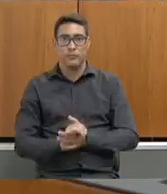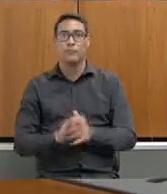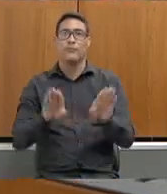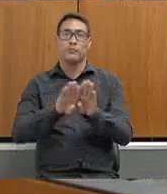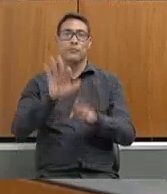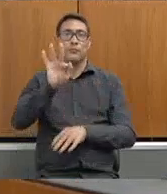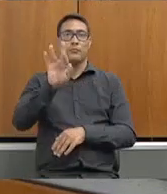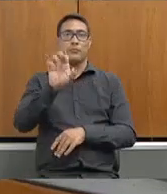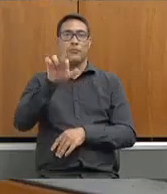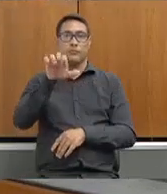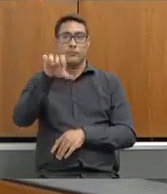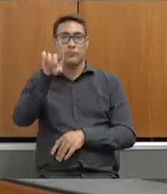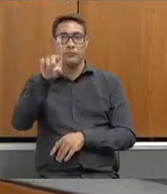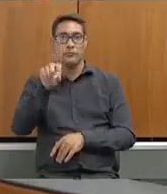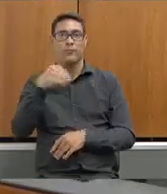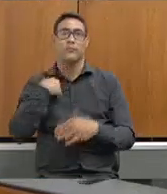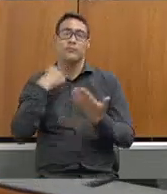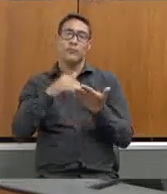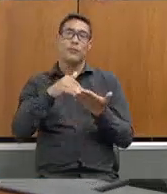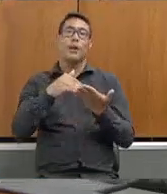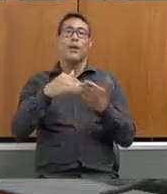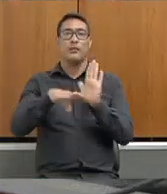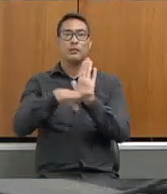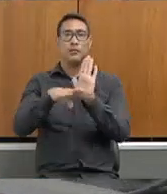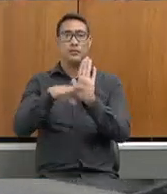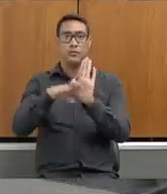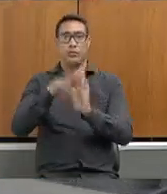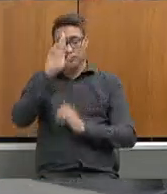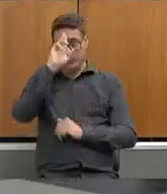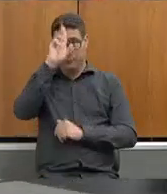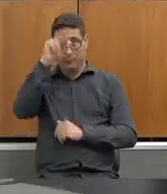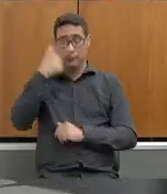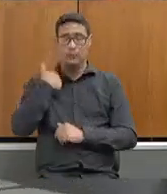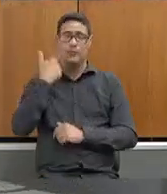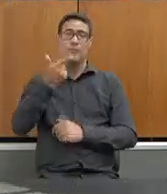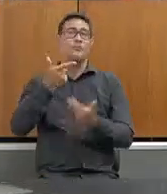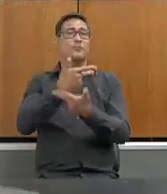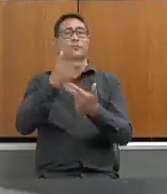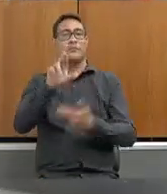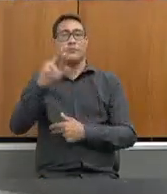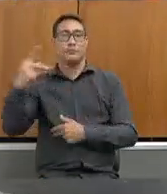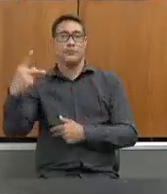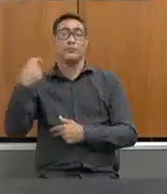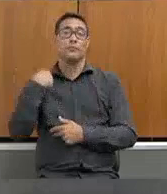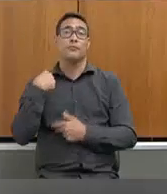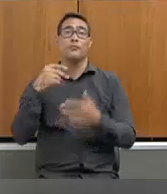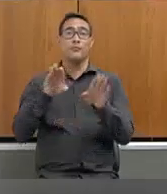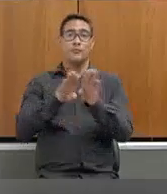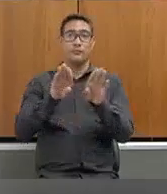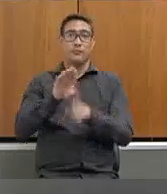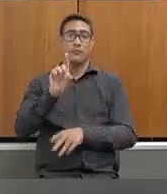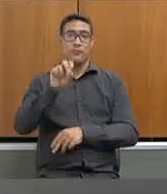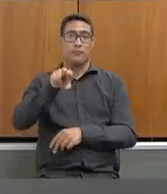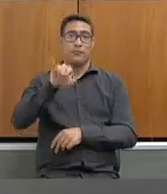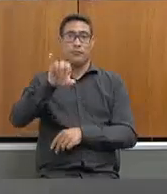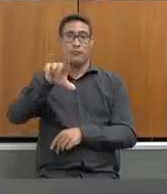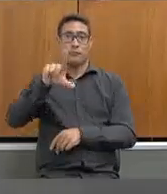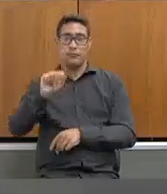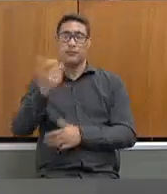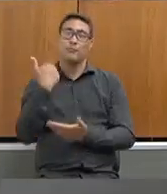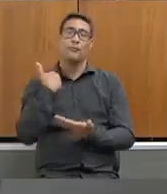Fernando Antônio França, assessor-chefe de Relações Institucionais da Secretaria de Estado da Educação, Daniela Serafim,